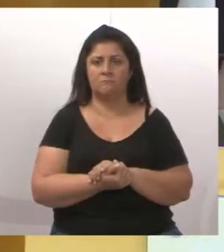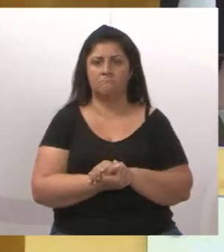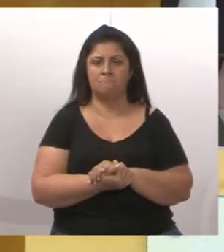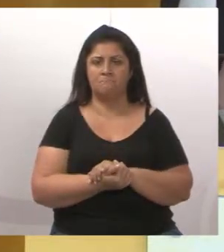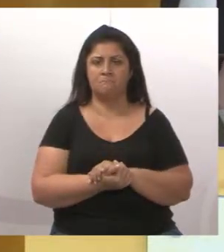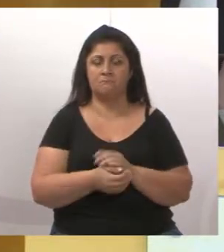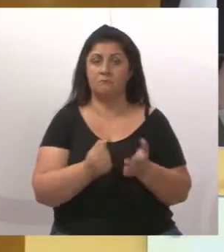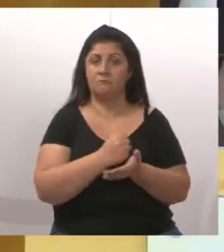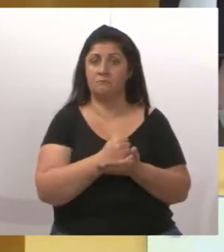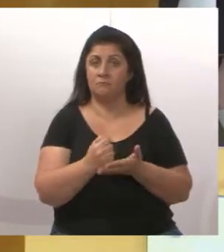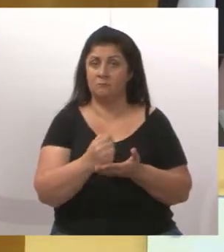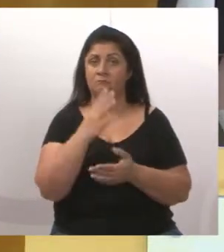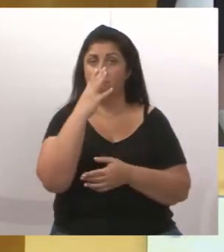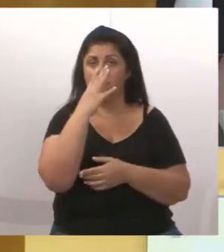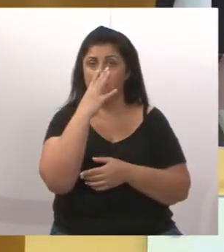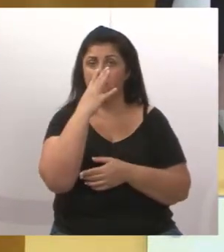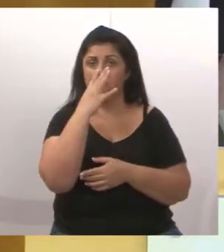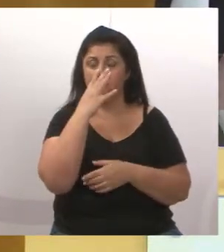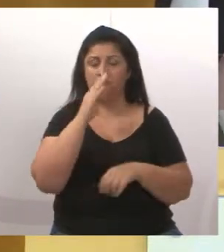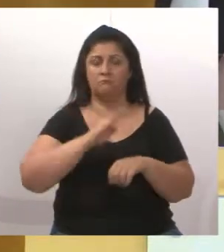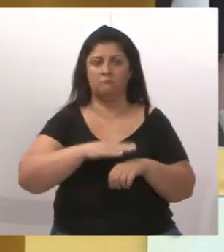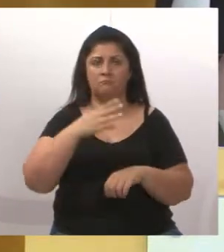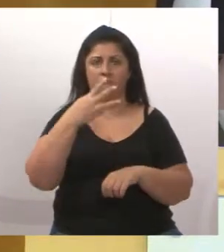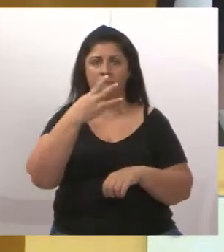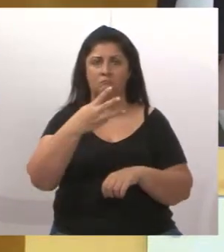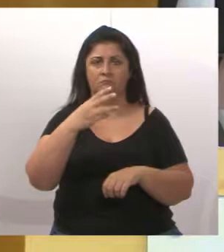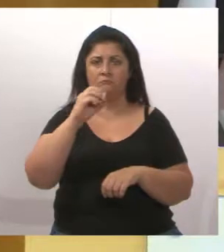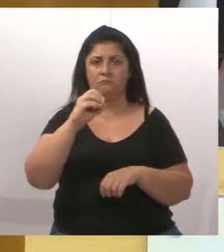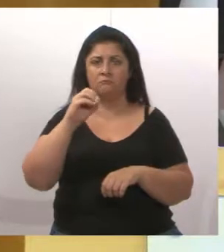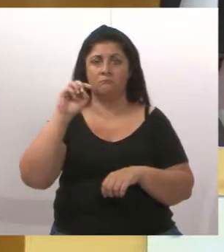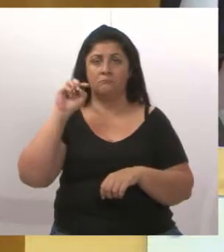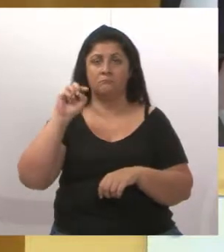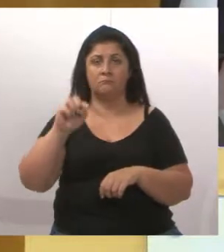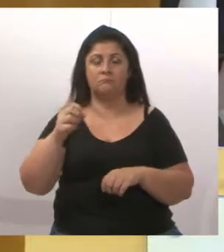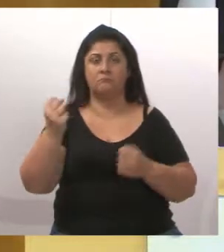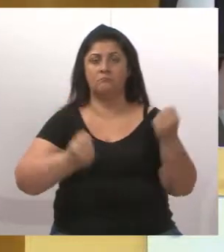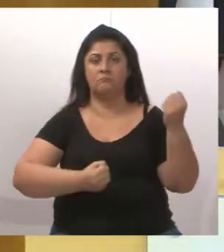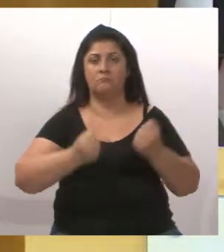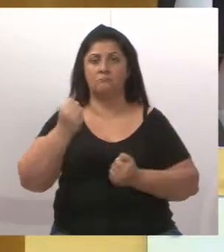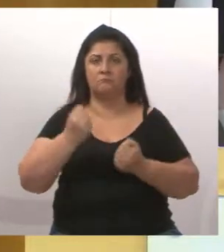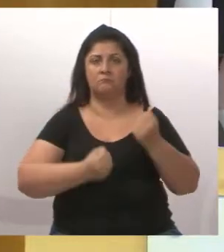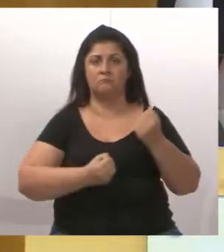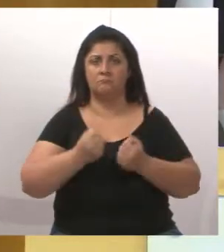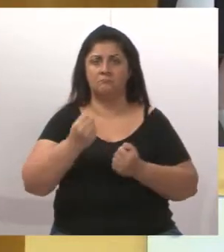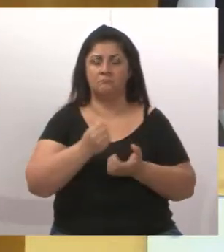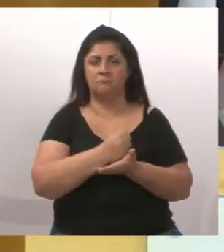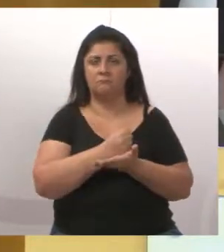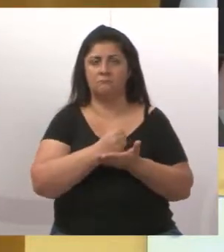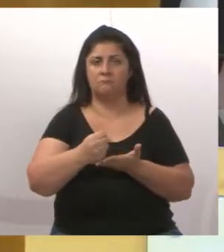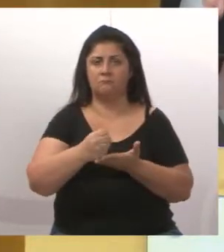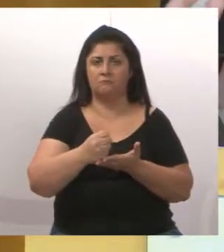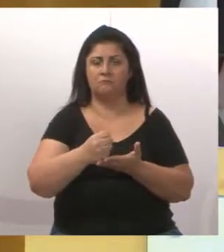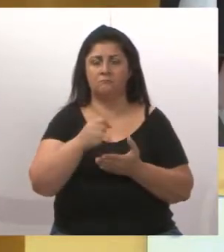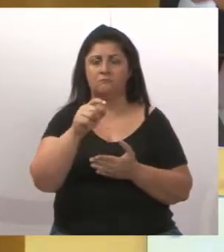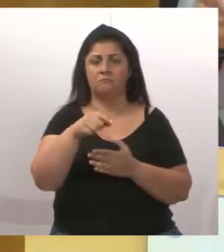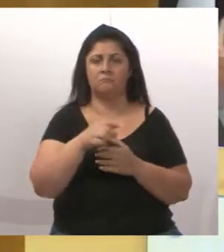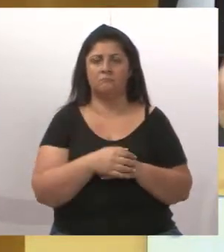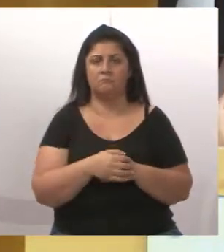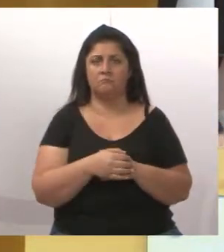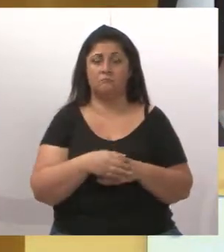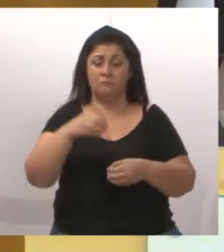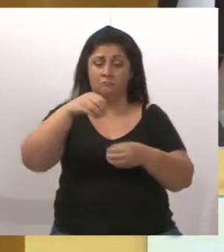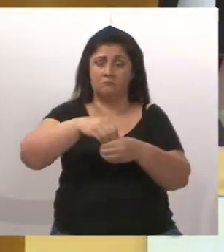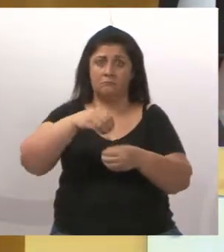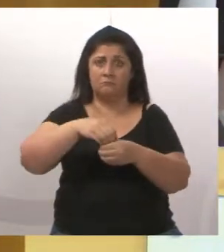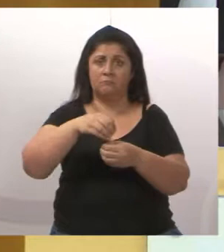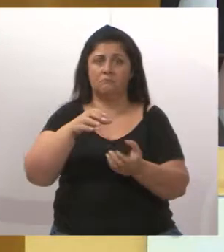Pasmem, mais de 300 mil automóveis passam aqui, praticamente cortando a